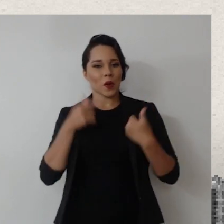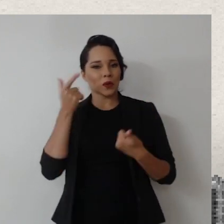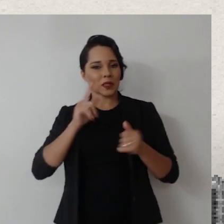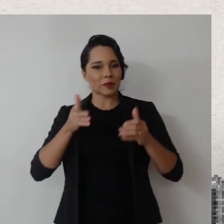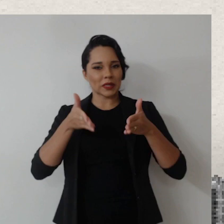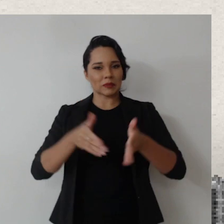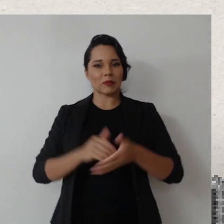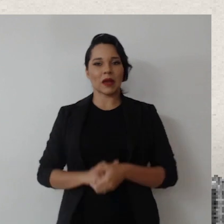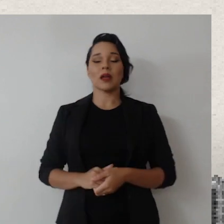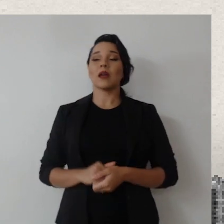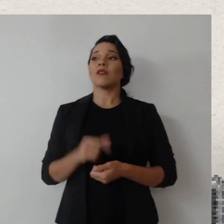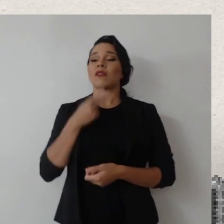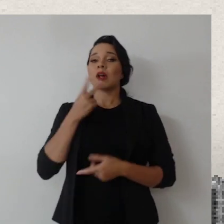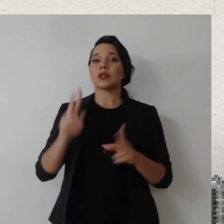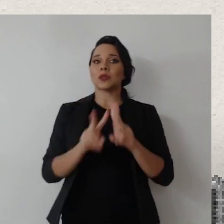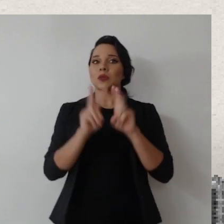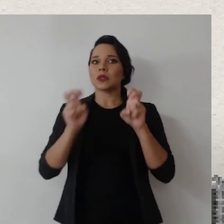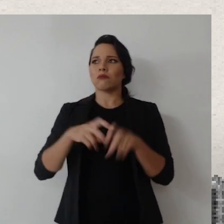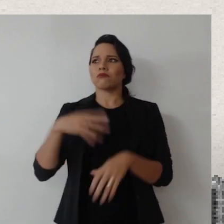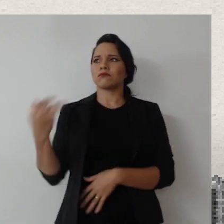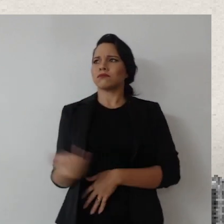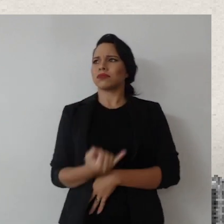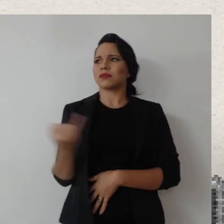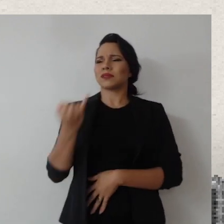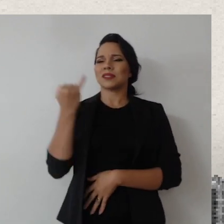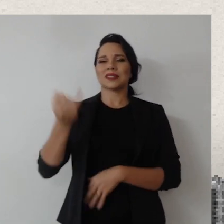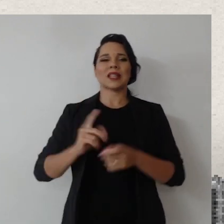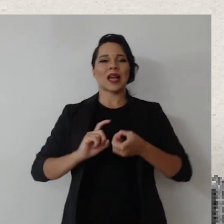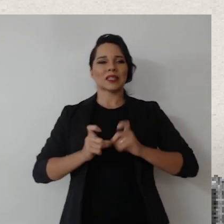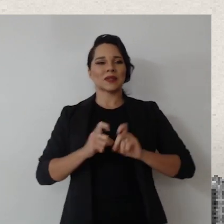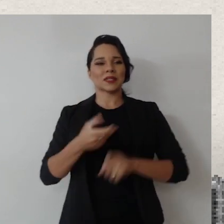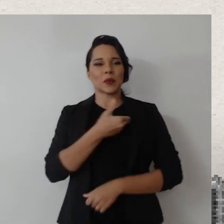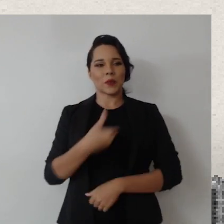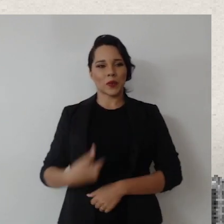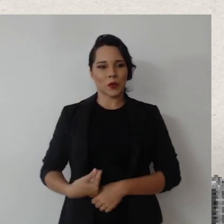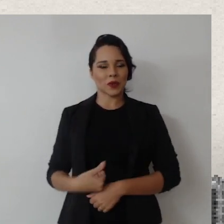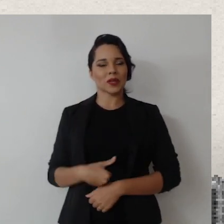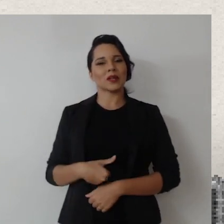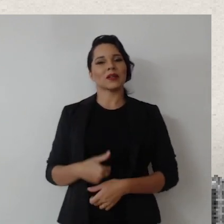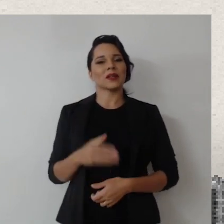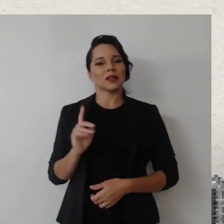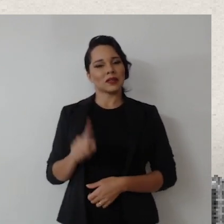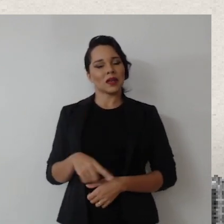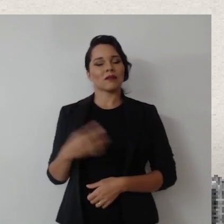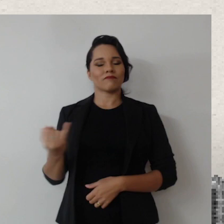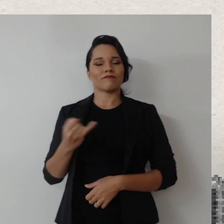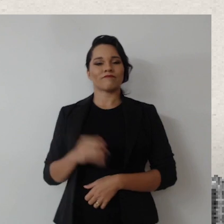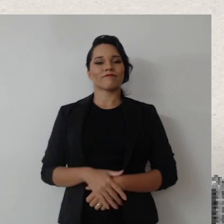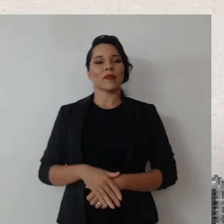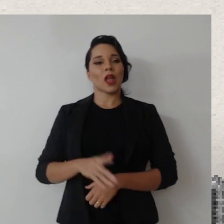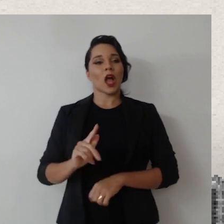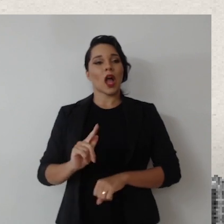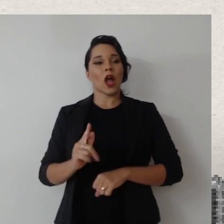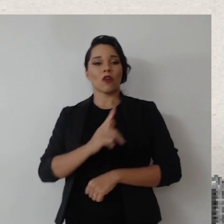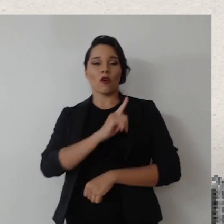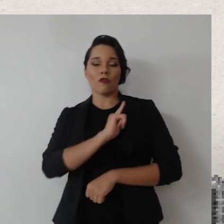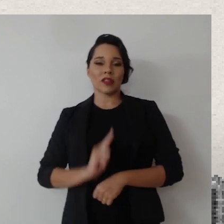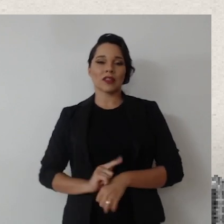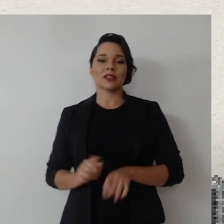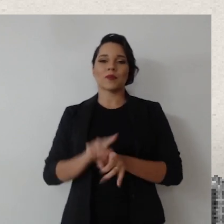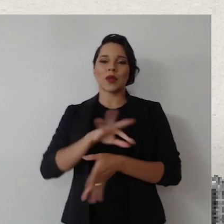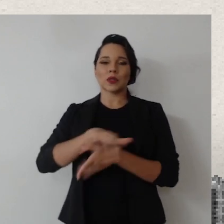poder estar aqui falando de um tema tão caro à administração pública que é esse de governança e